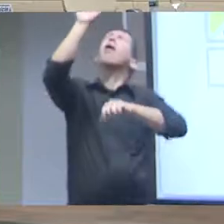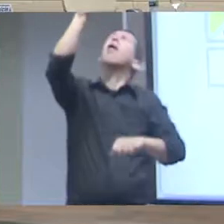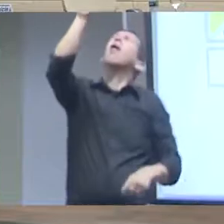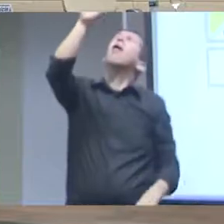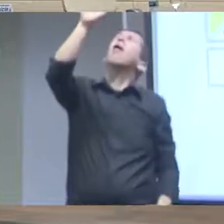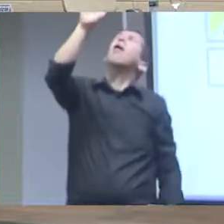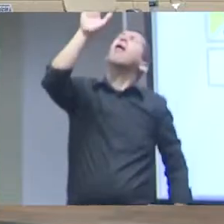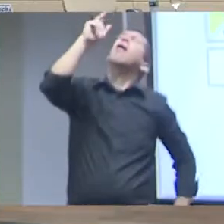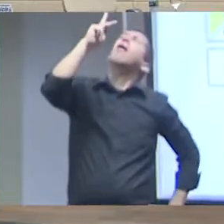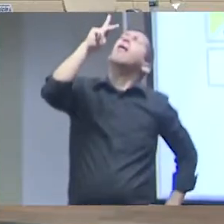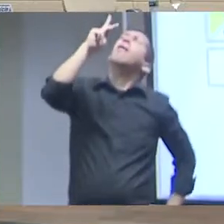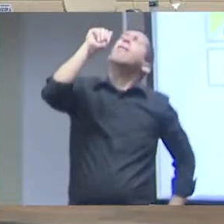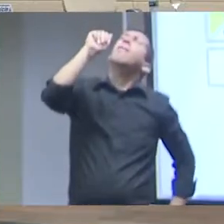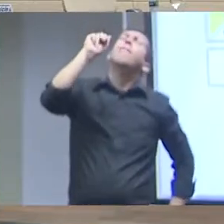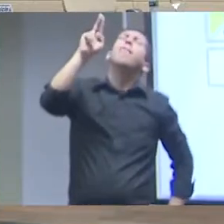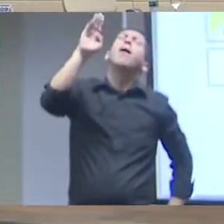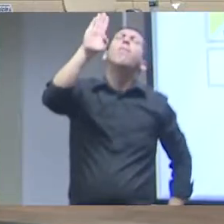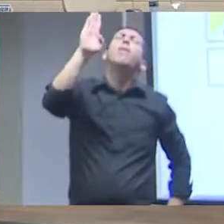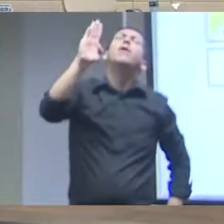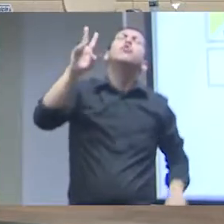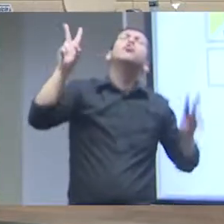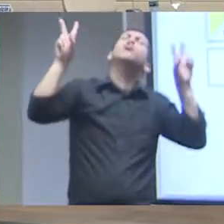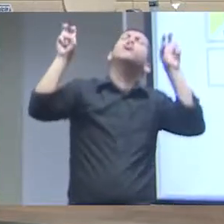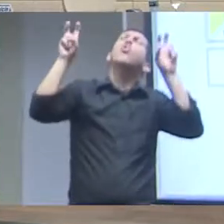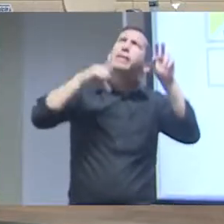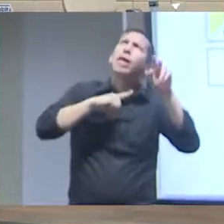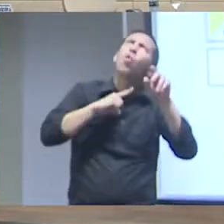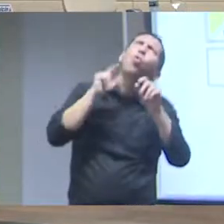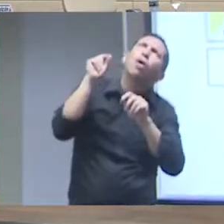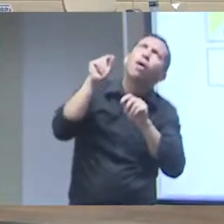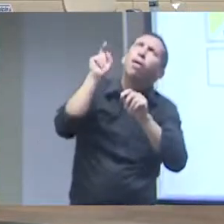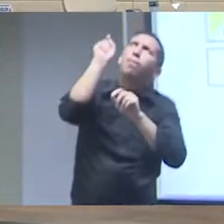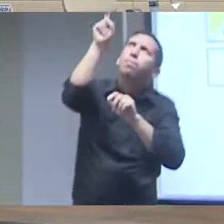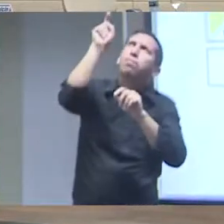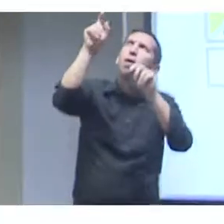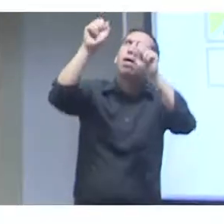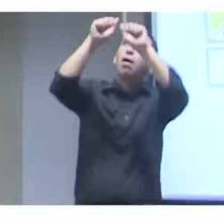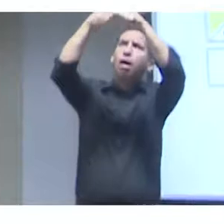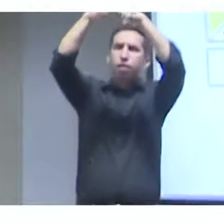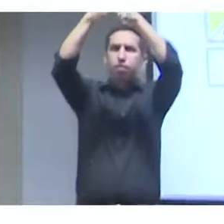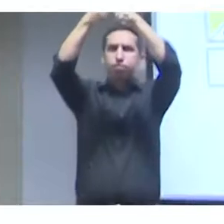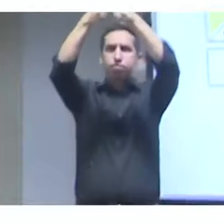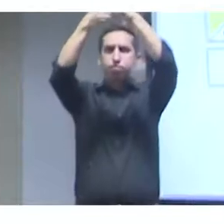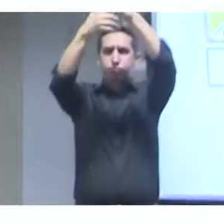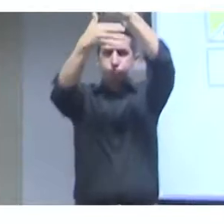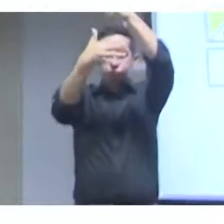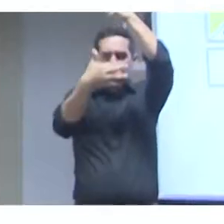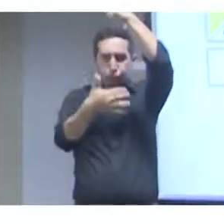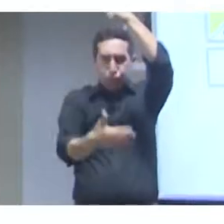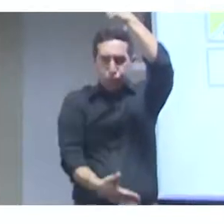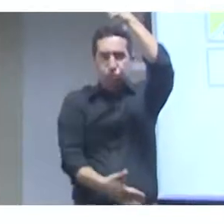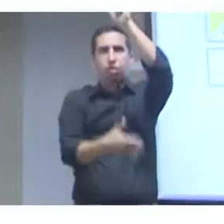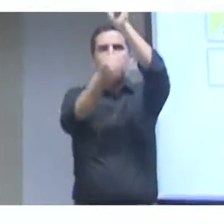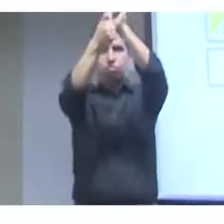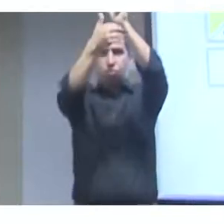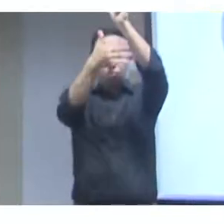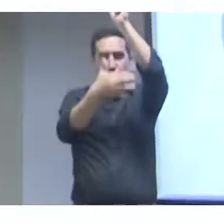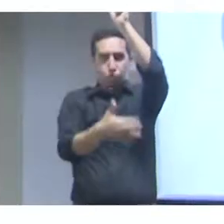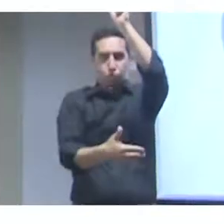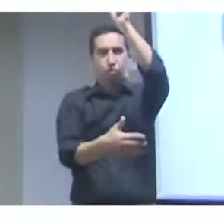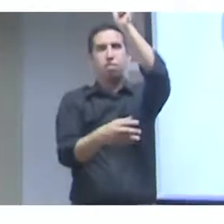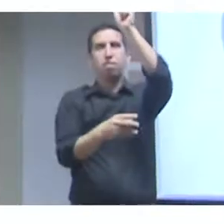devolver então o ideal é que todos esses recursos esses recursos de biodiversidade nos